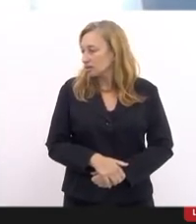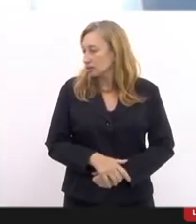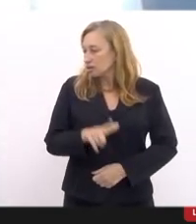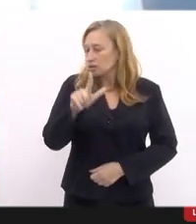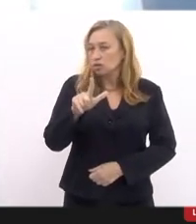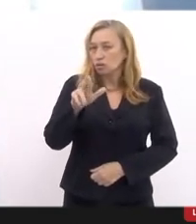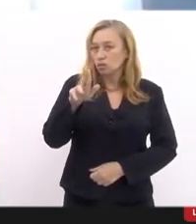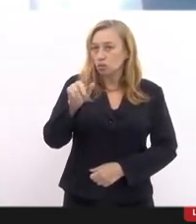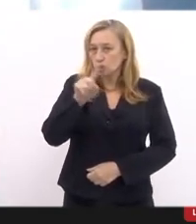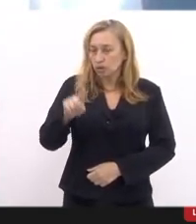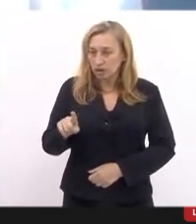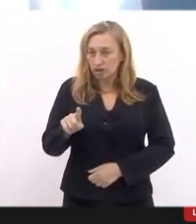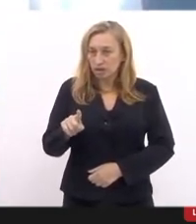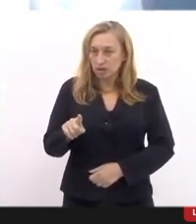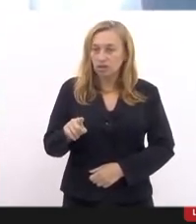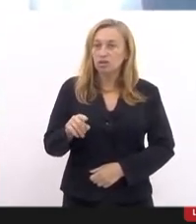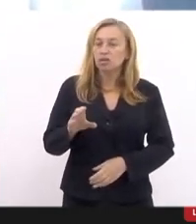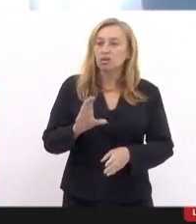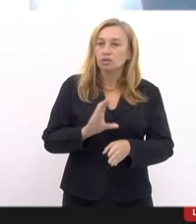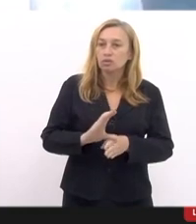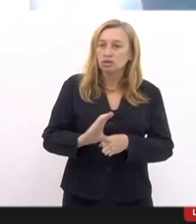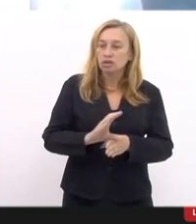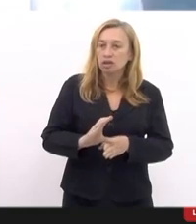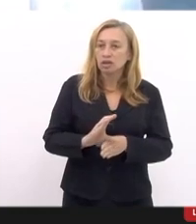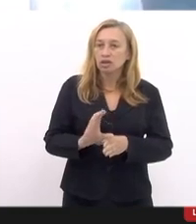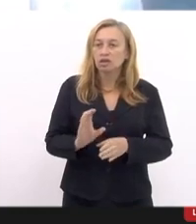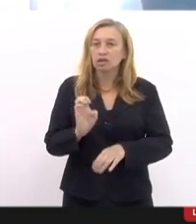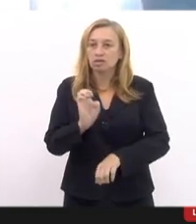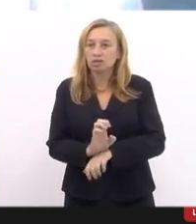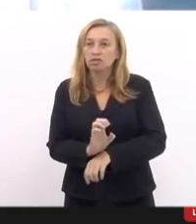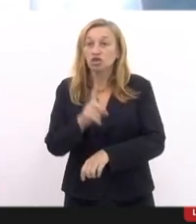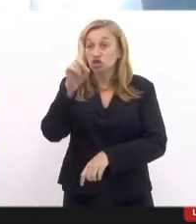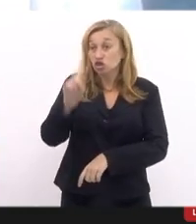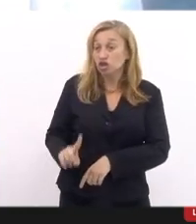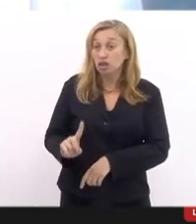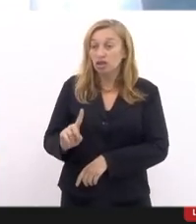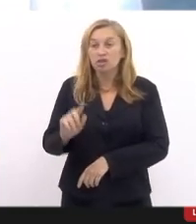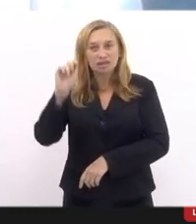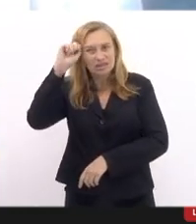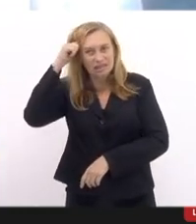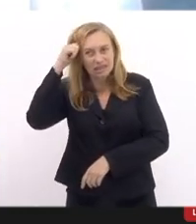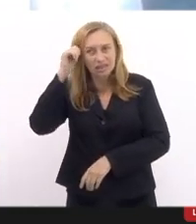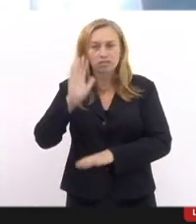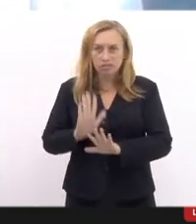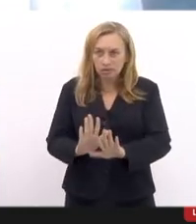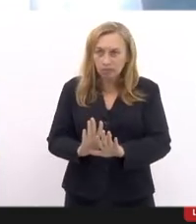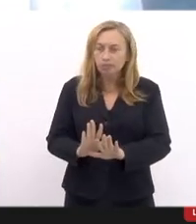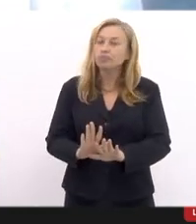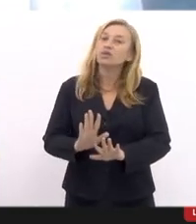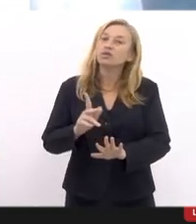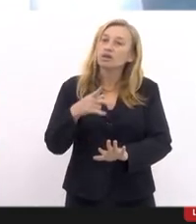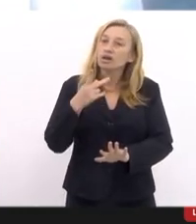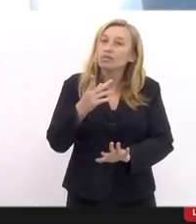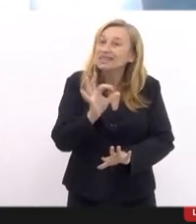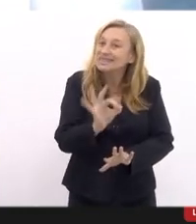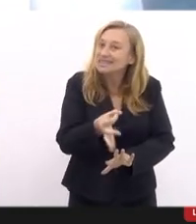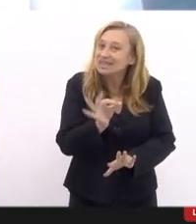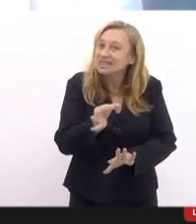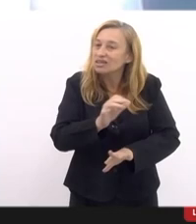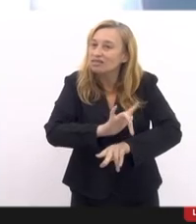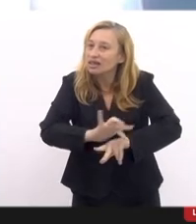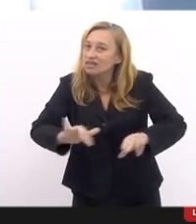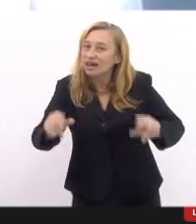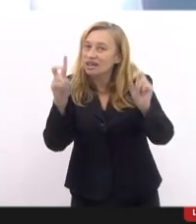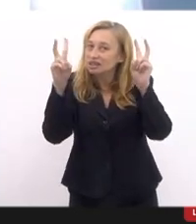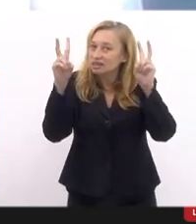Oliveira do Conselho Estadual dos Direitos Negros. Então, nós vamos circular, mas com certeza vão haver várias